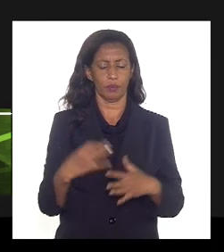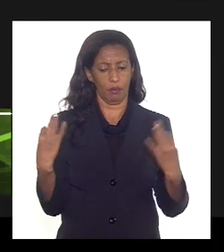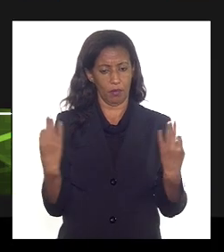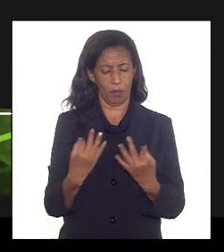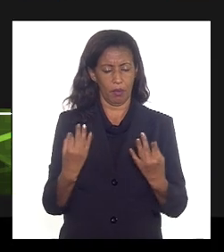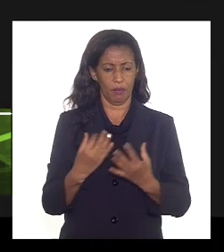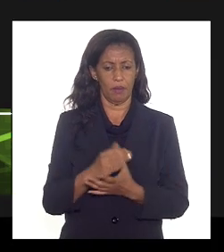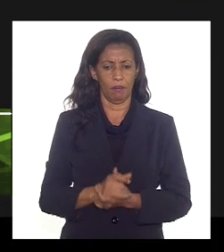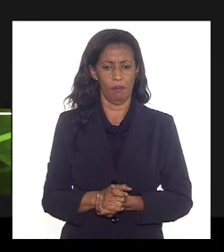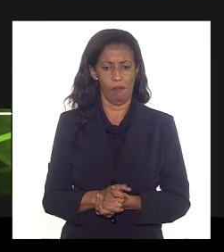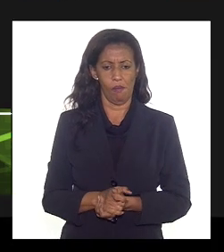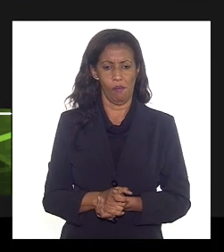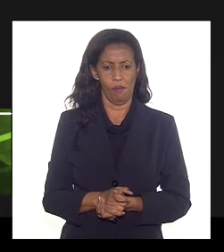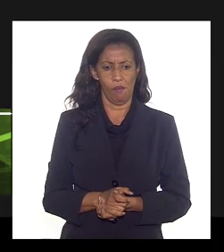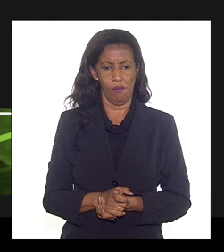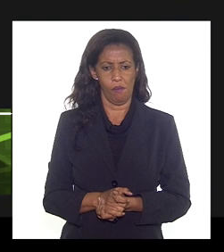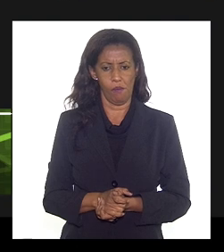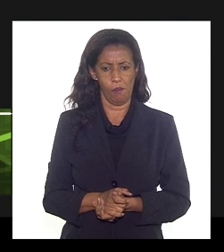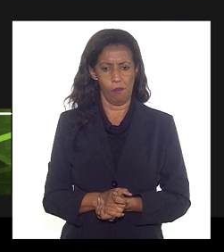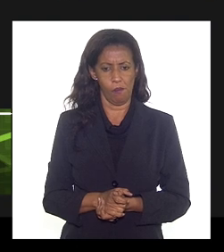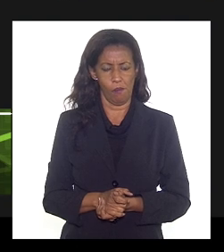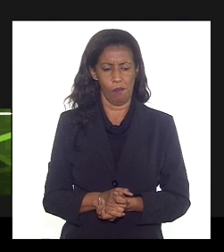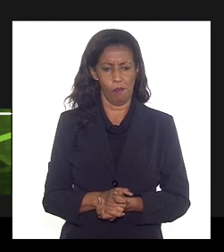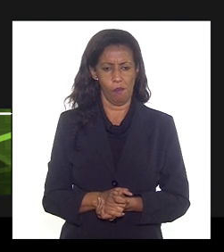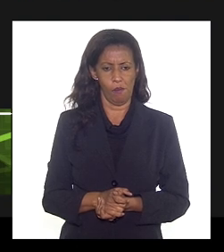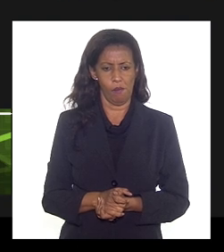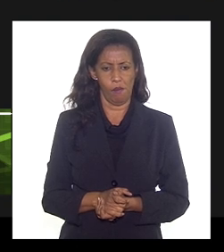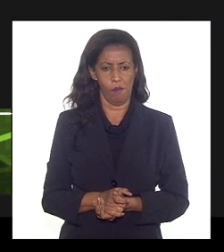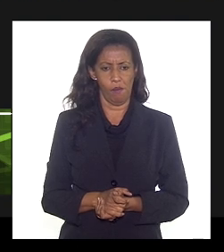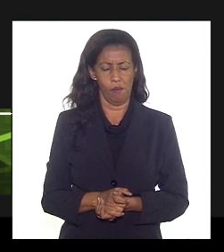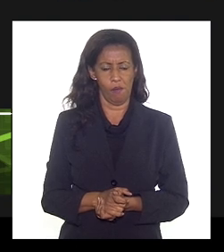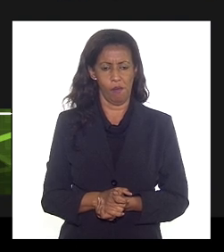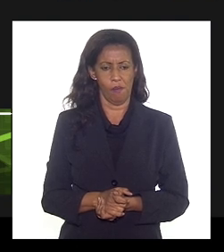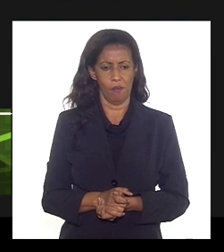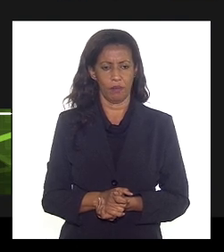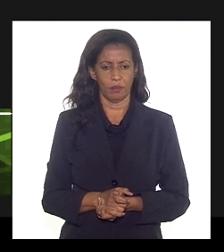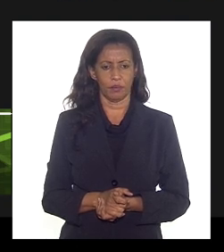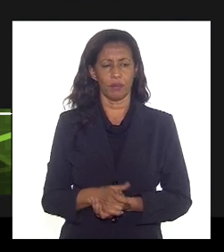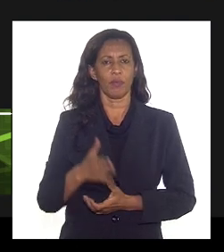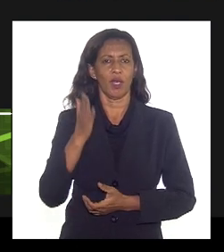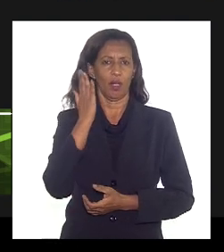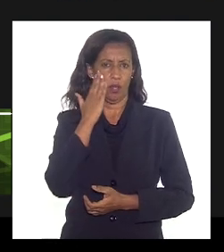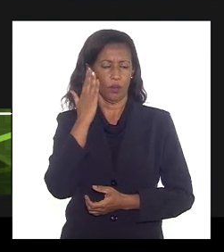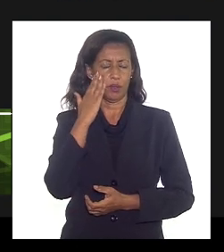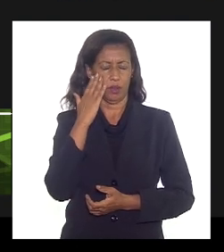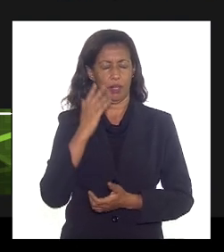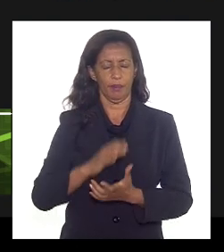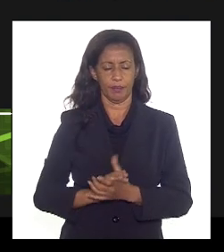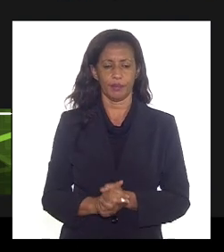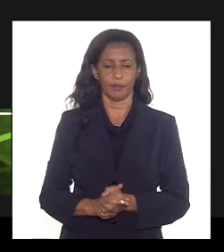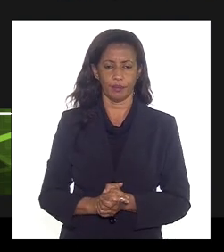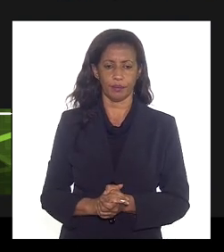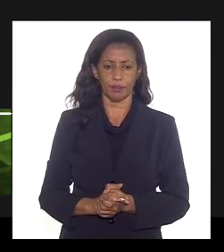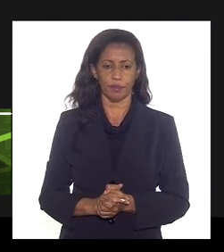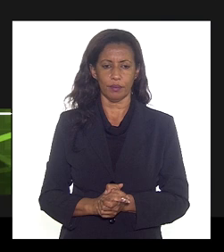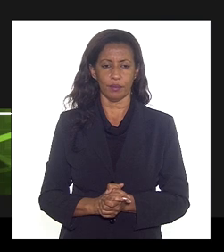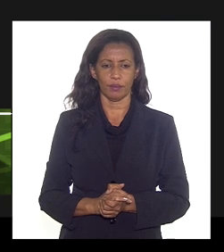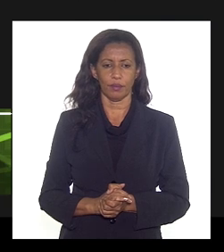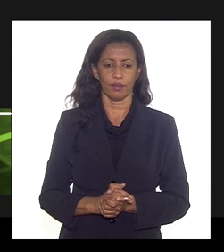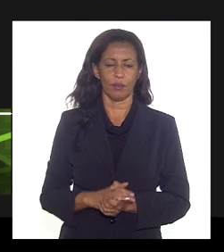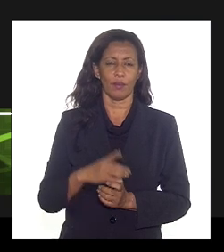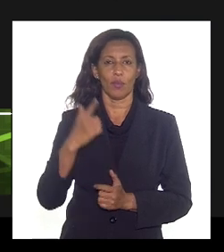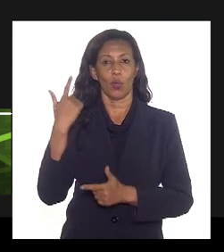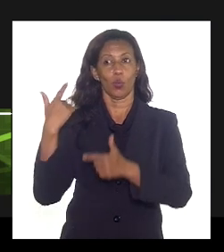doutor Gardeira, até porque eu sei que a lei não retroage para prejudicar, ensinou isso os